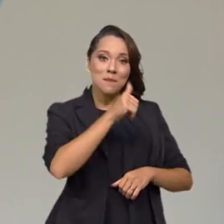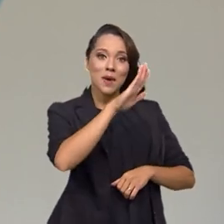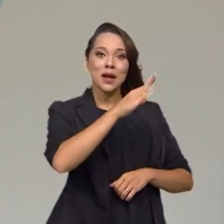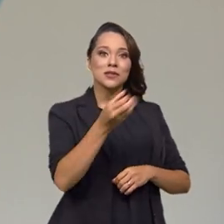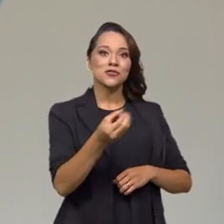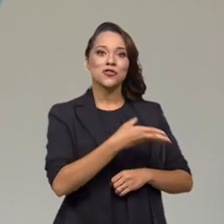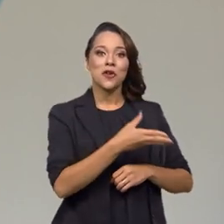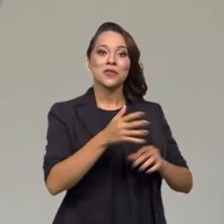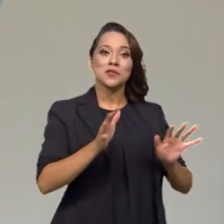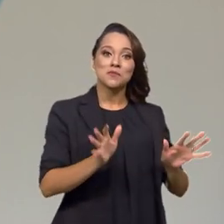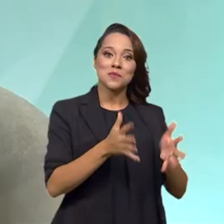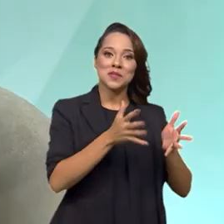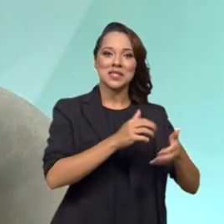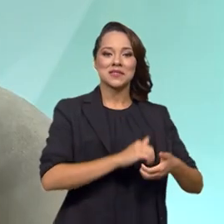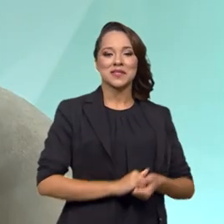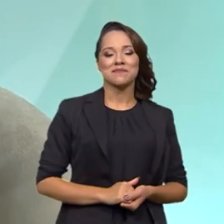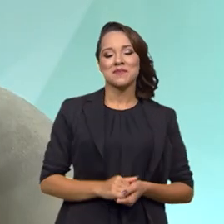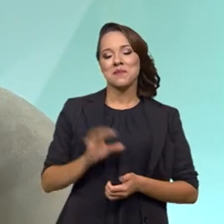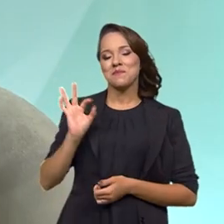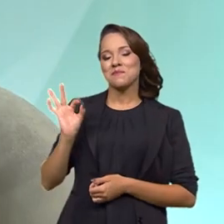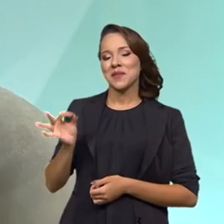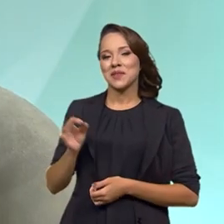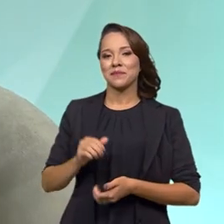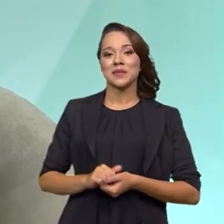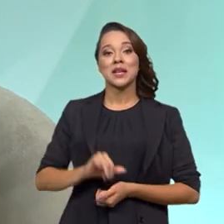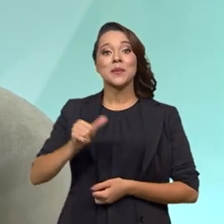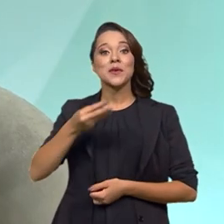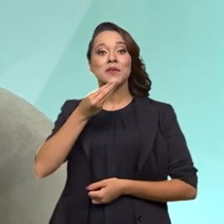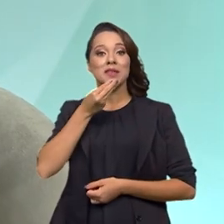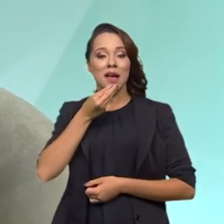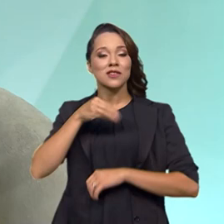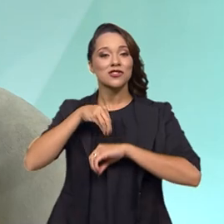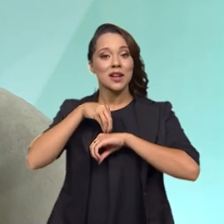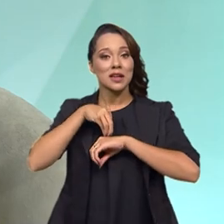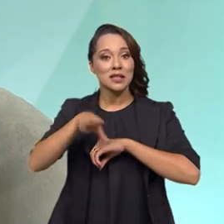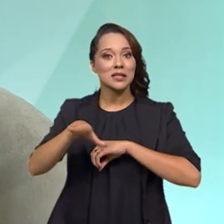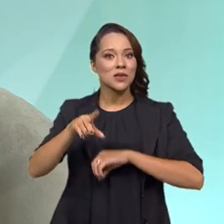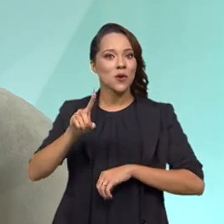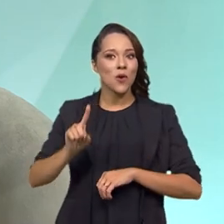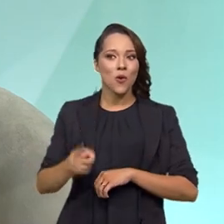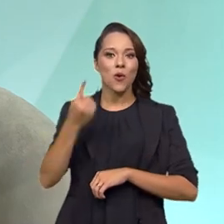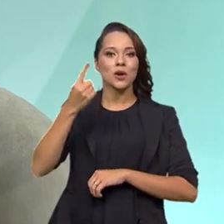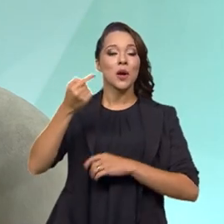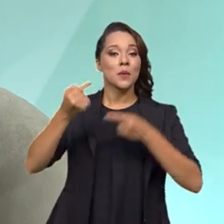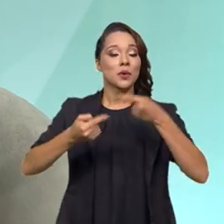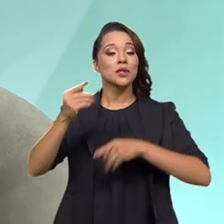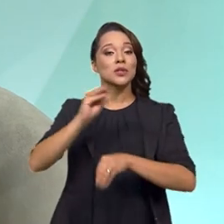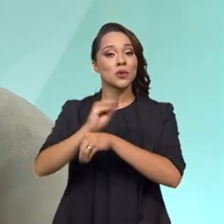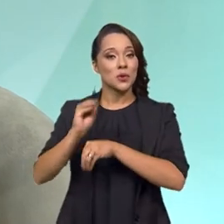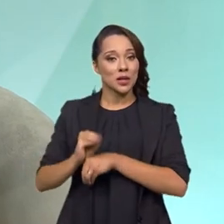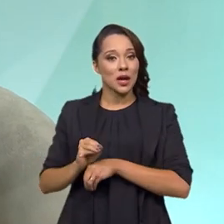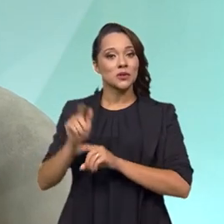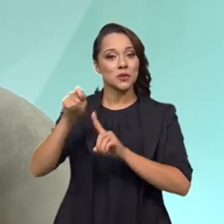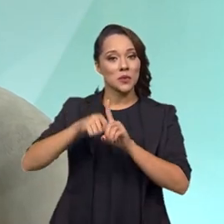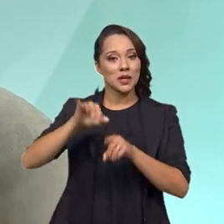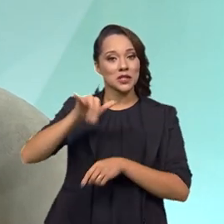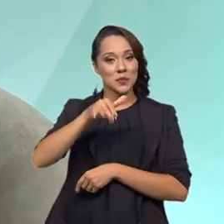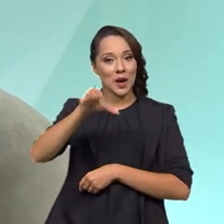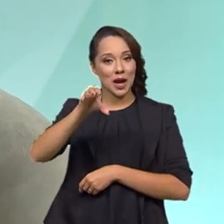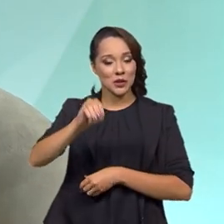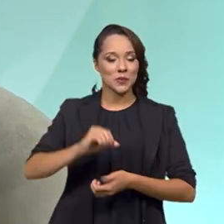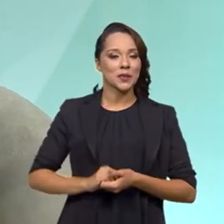às novas iniciativas. Perfeito. Eu queria aproveitar que nós estamos lançando, de forma inédita, a política de cuidados, ainda no mês de março.